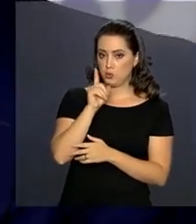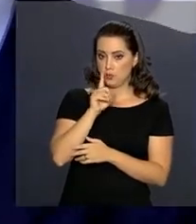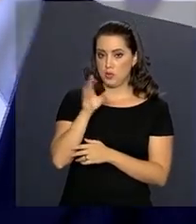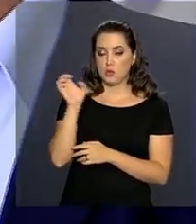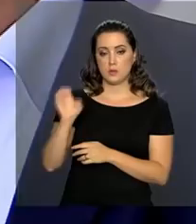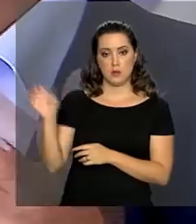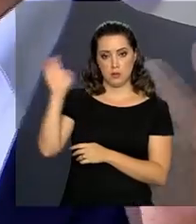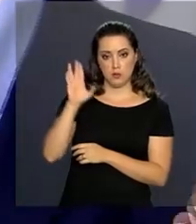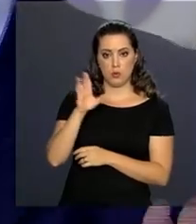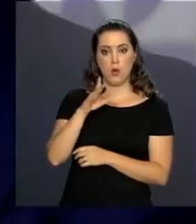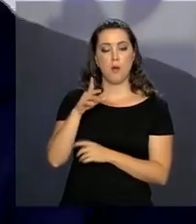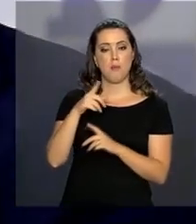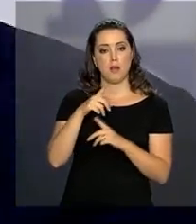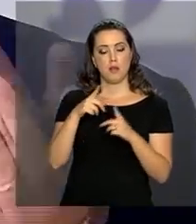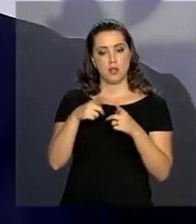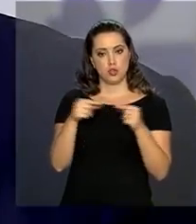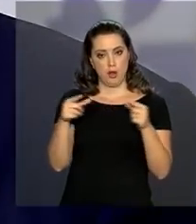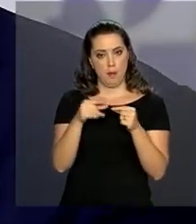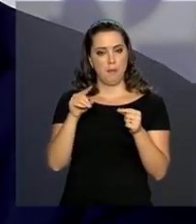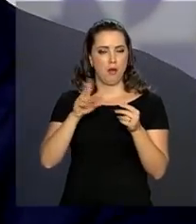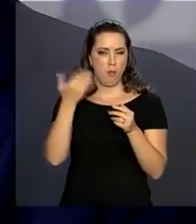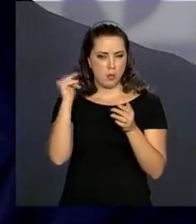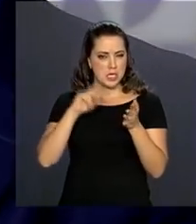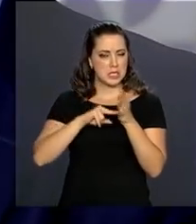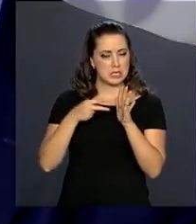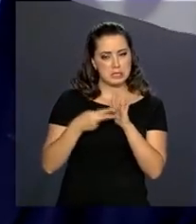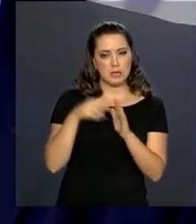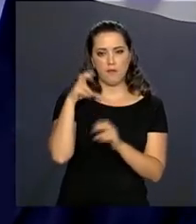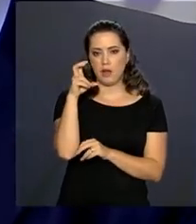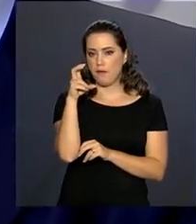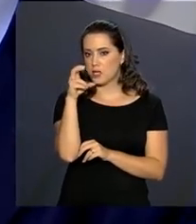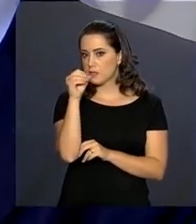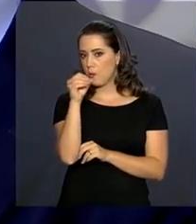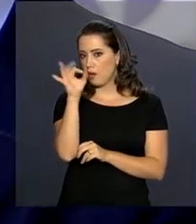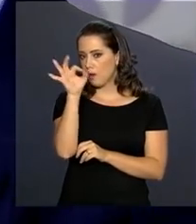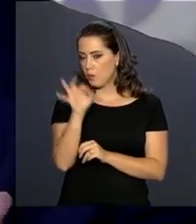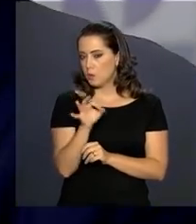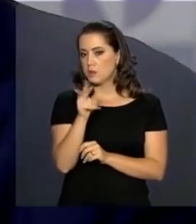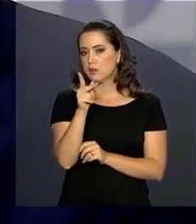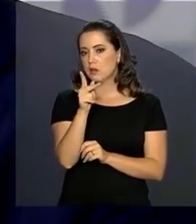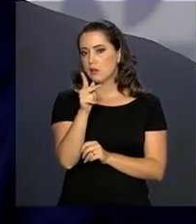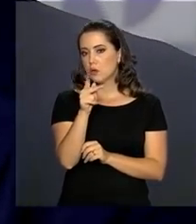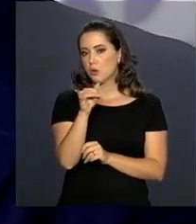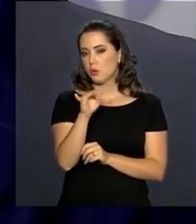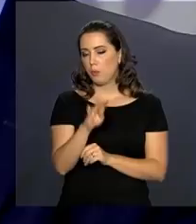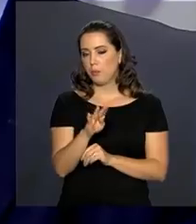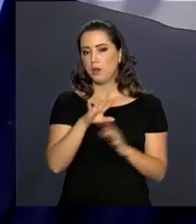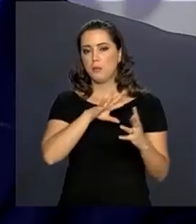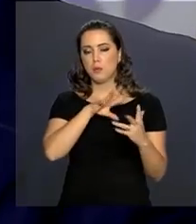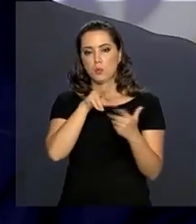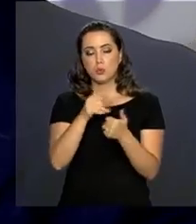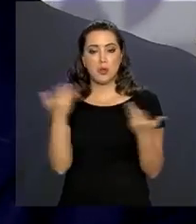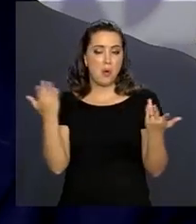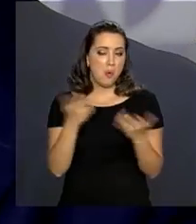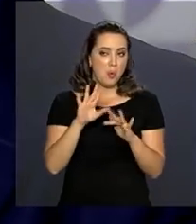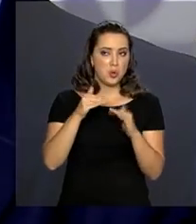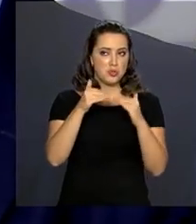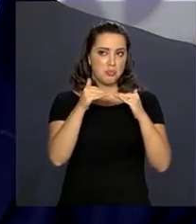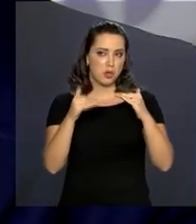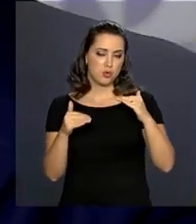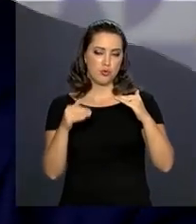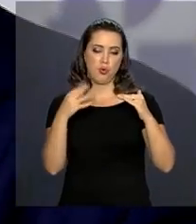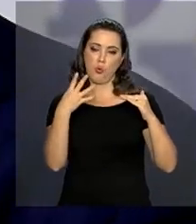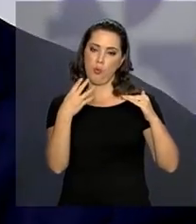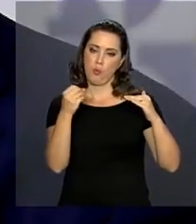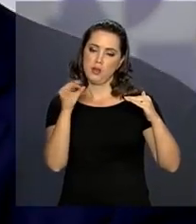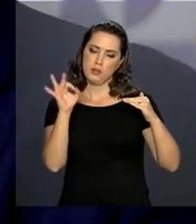já representaram mais de 50% do PIB mundial nos anos 80 e hoje isso deve estar em torno de uns